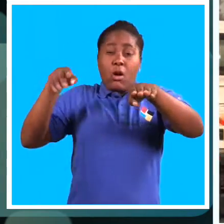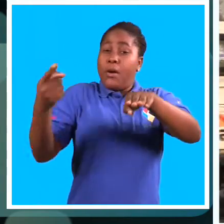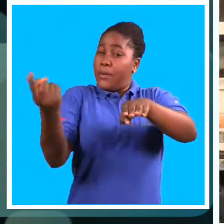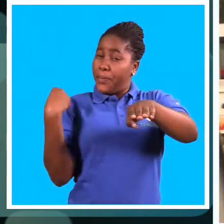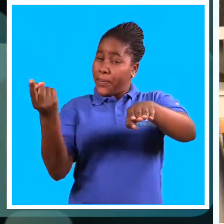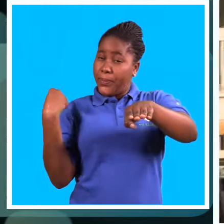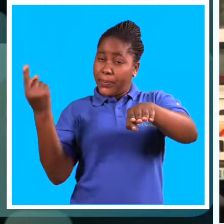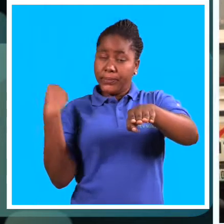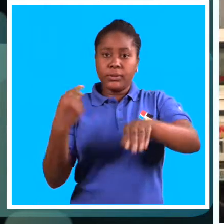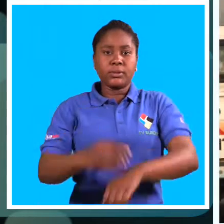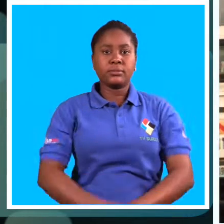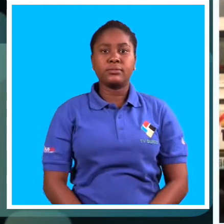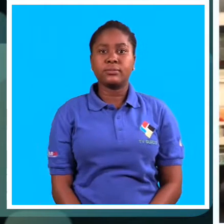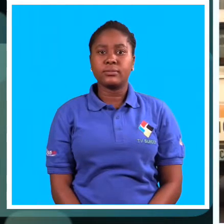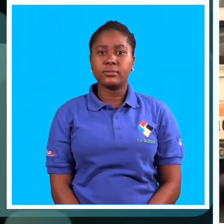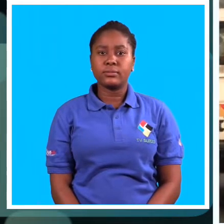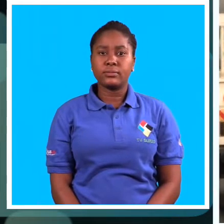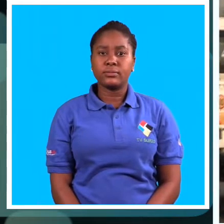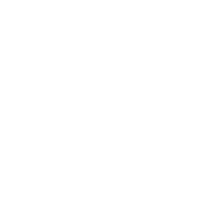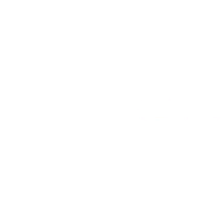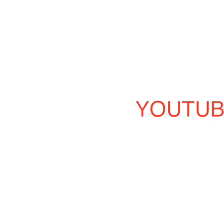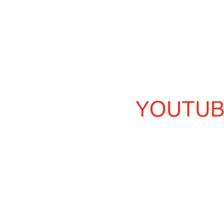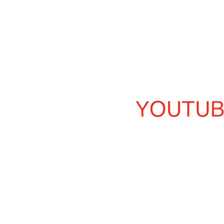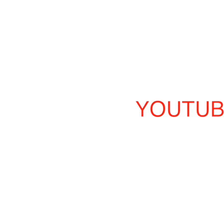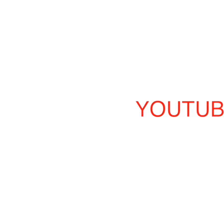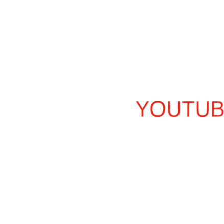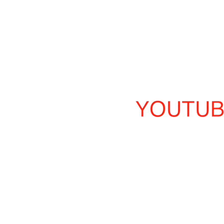semicoletivo de passageiros como alternativa. certeza